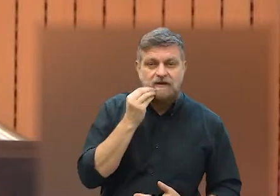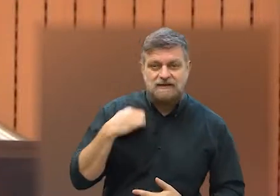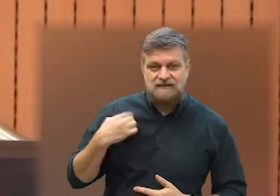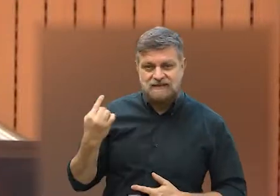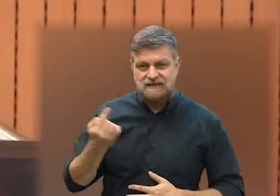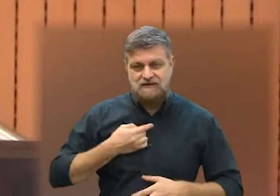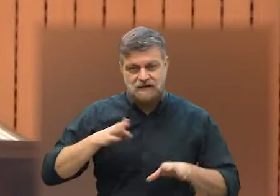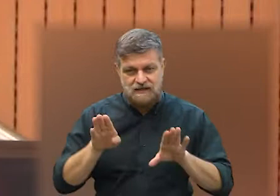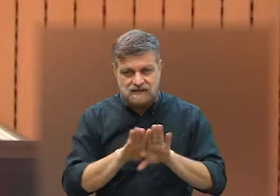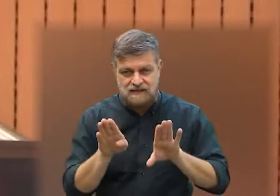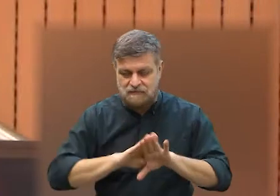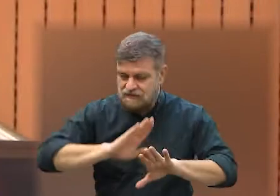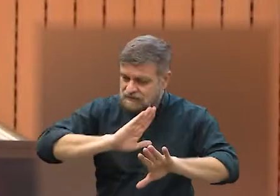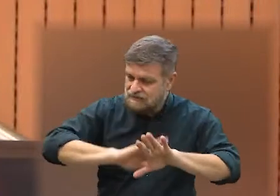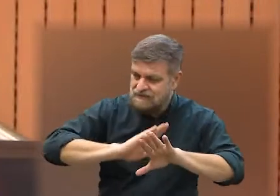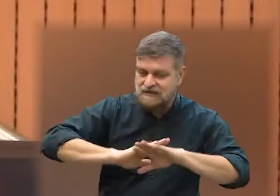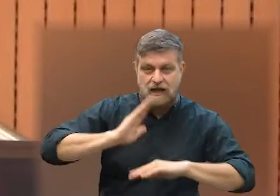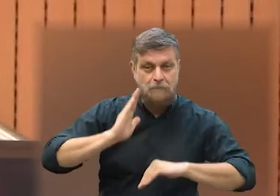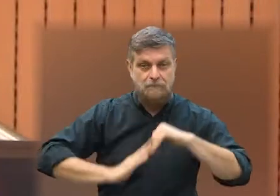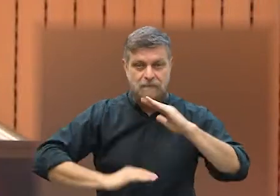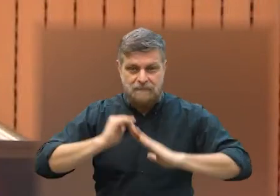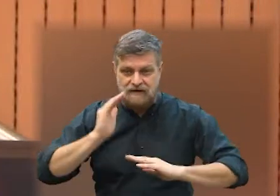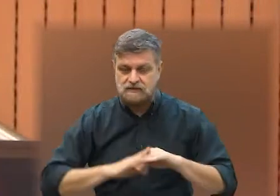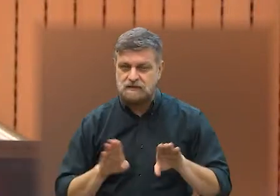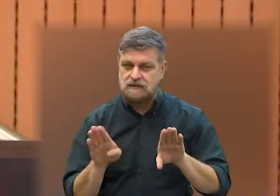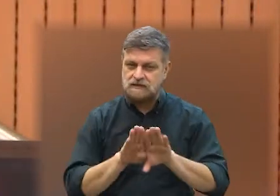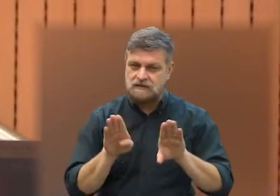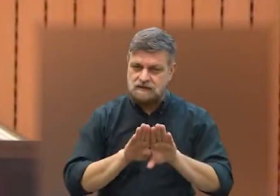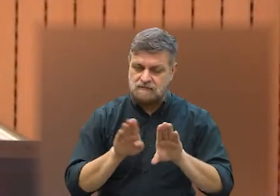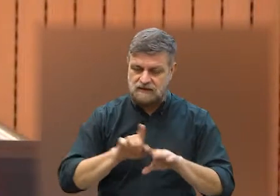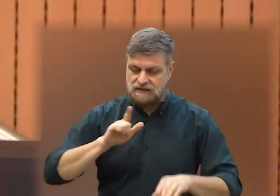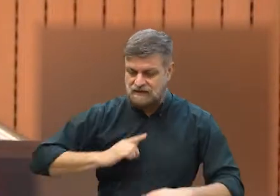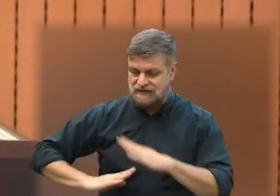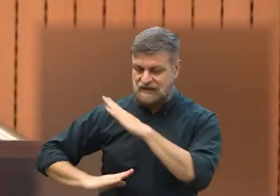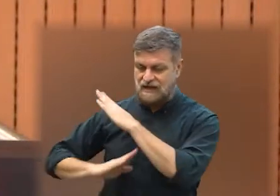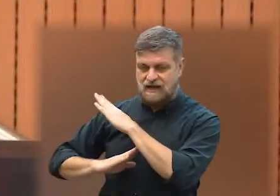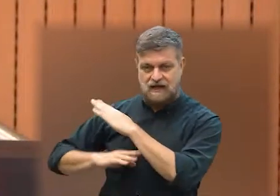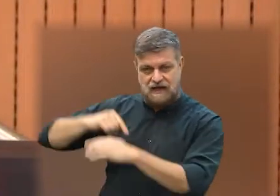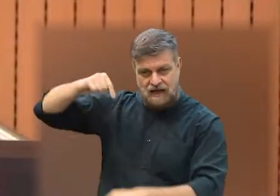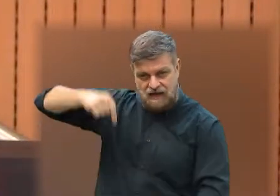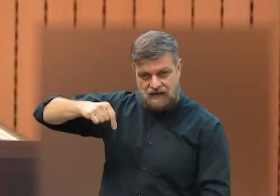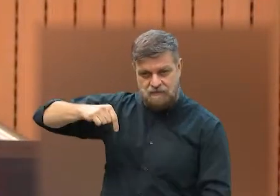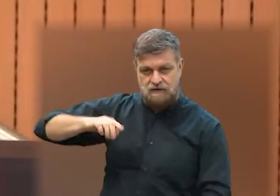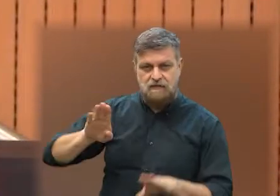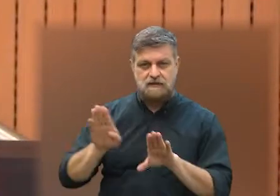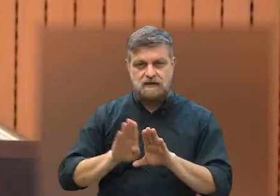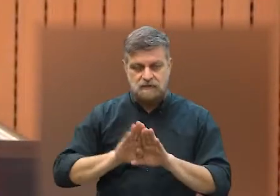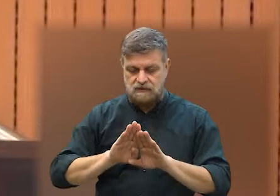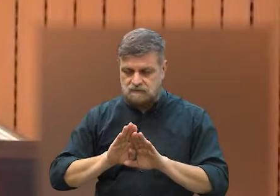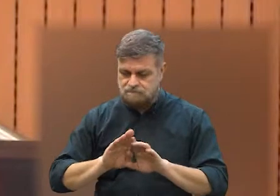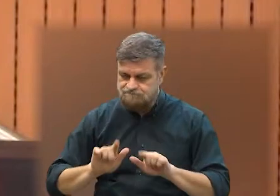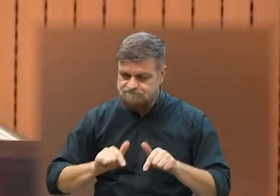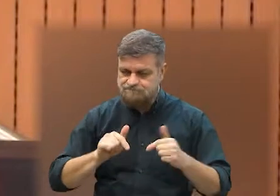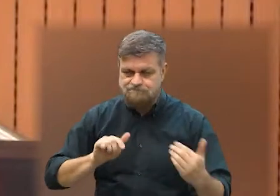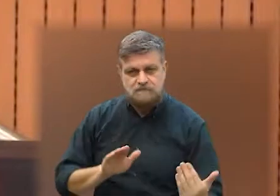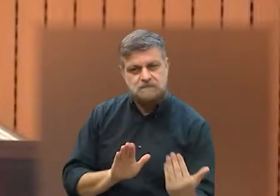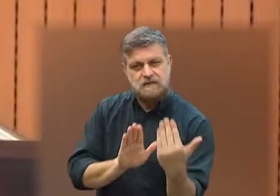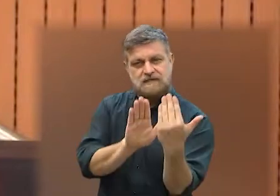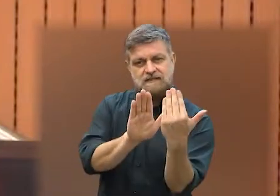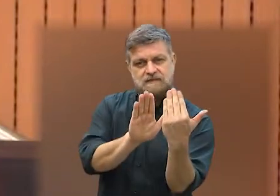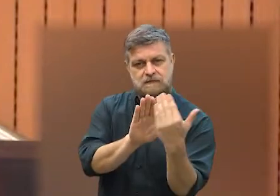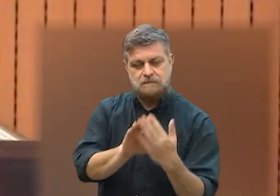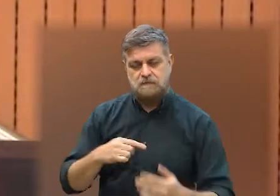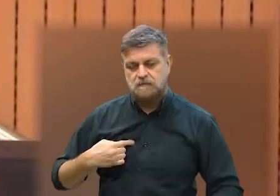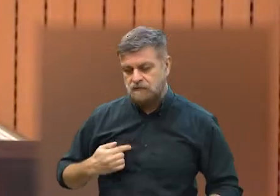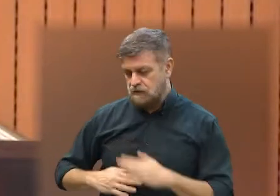de estarmos também realizando esse ato que também, apesar de ser no Parlamento, é um ato também de resistência. E